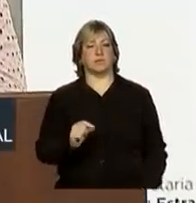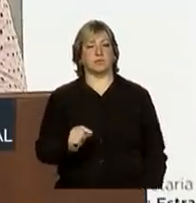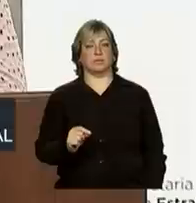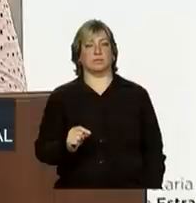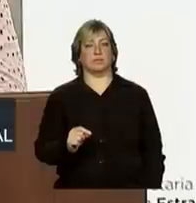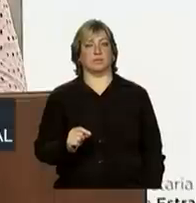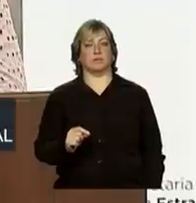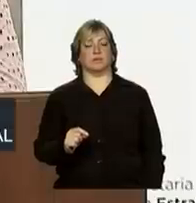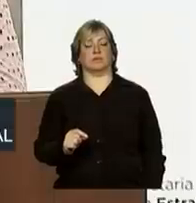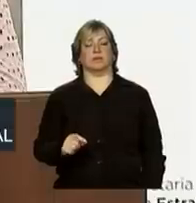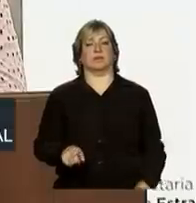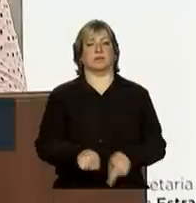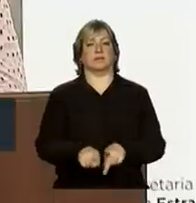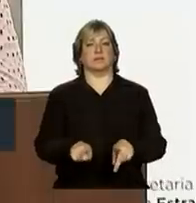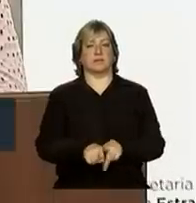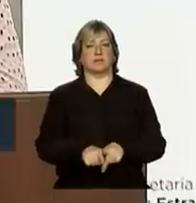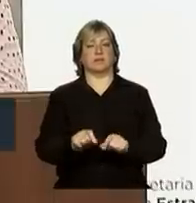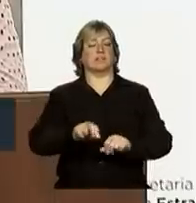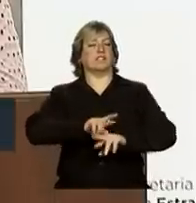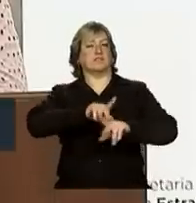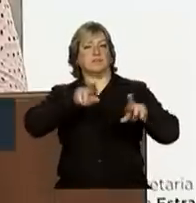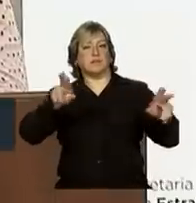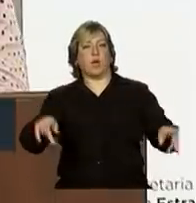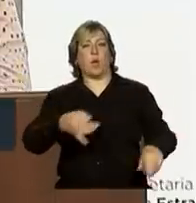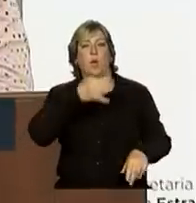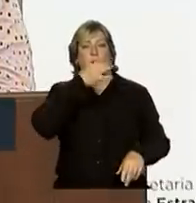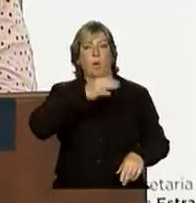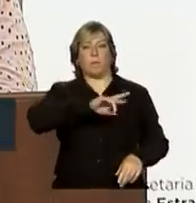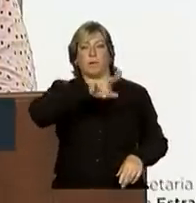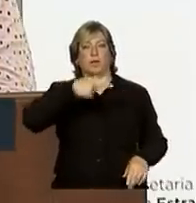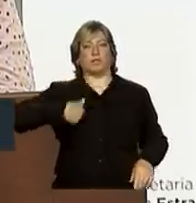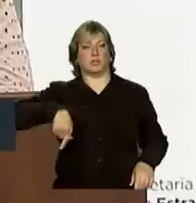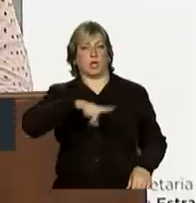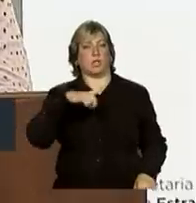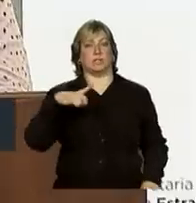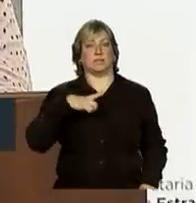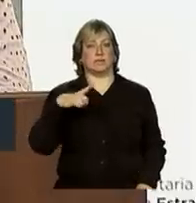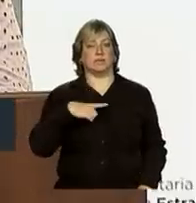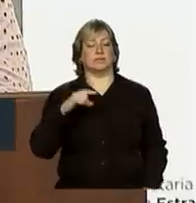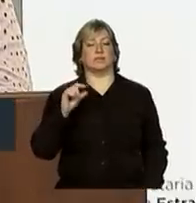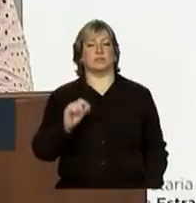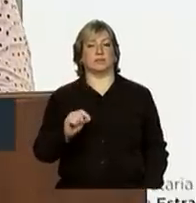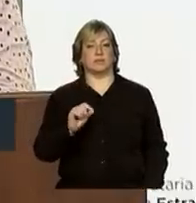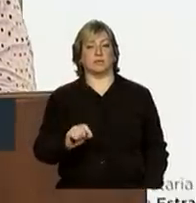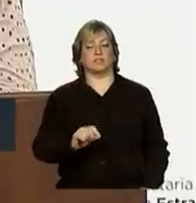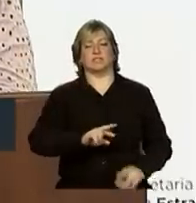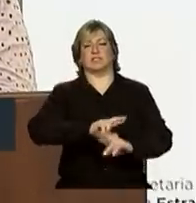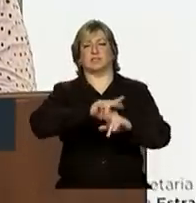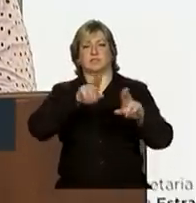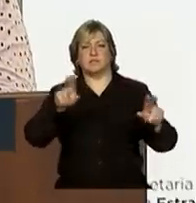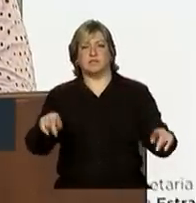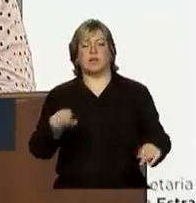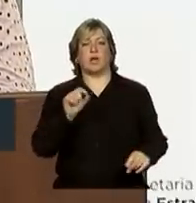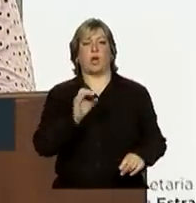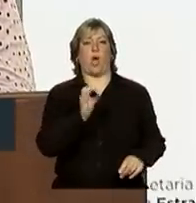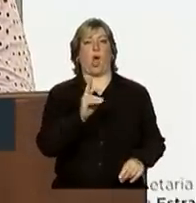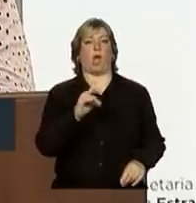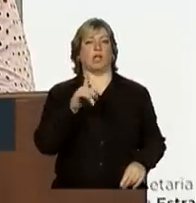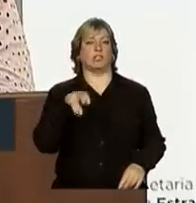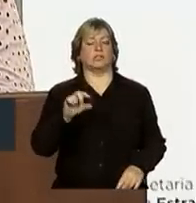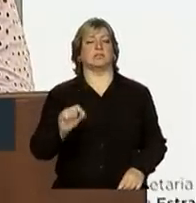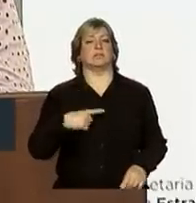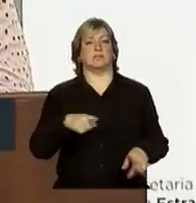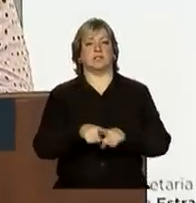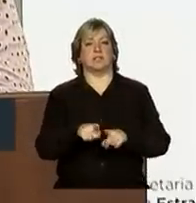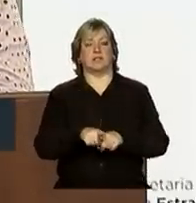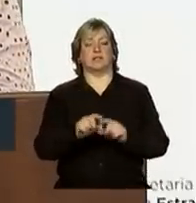aportar a diversidade de opiniões que temos, fruto de distintas origens, formações e lugares